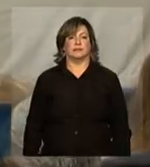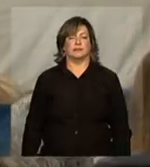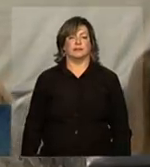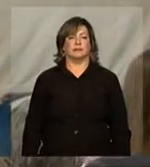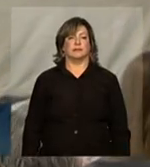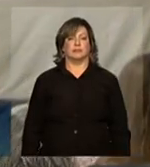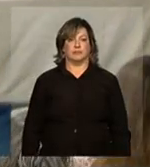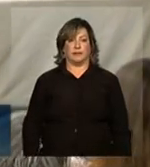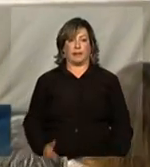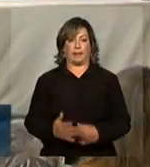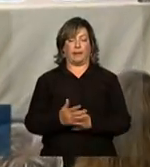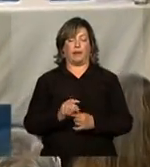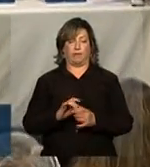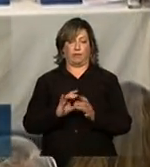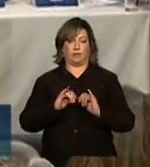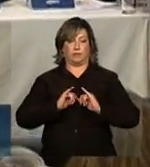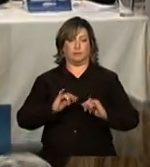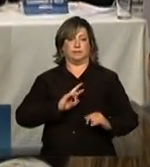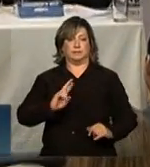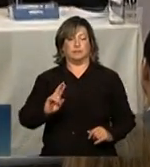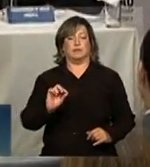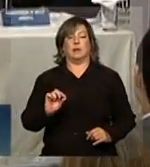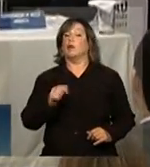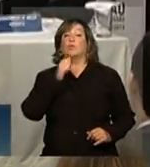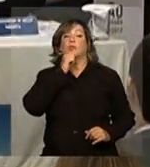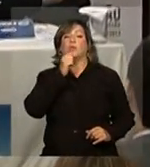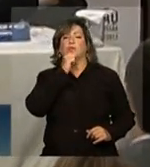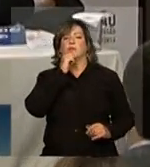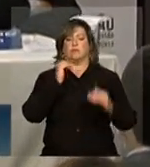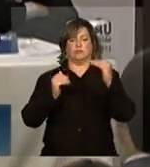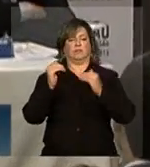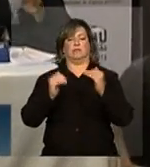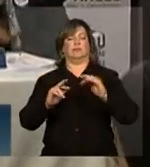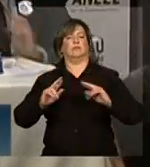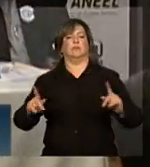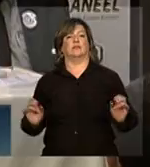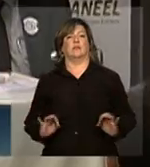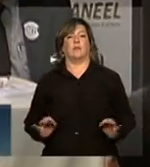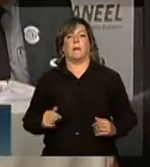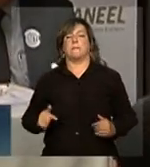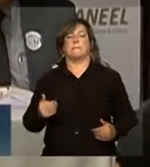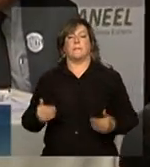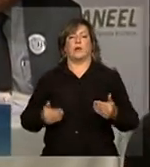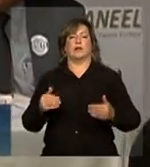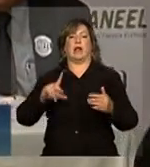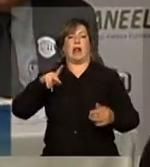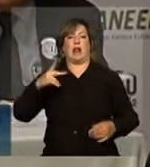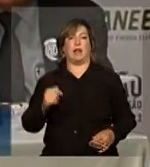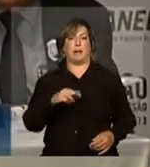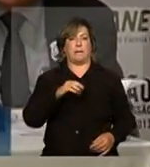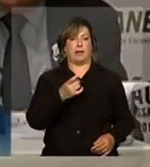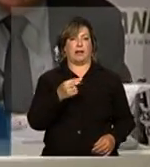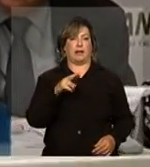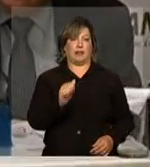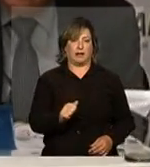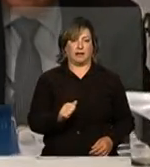Permita-me responder. Não houve incompatibilidade no processo da linha do Madeira.